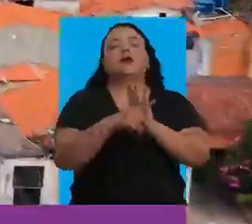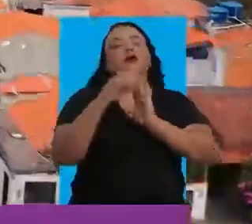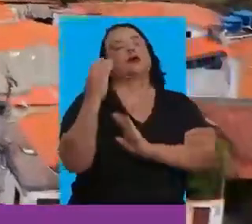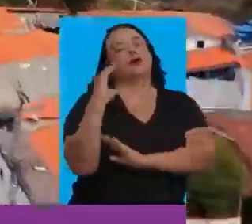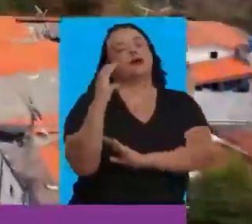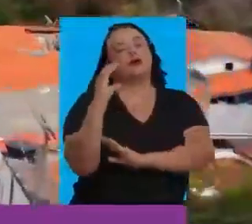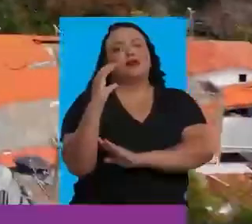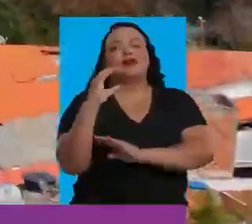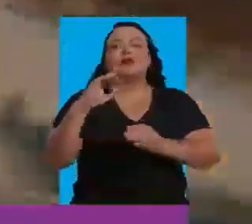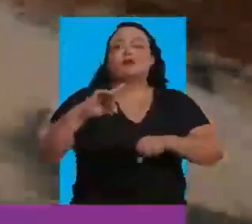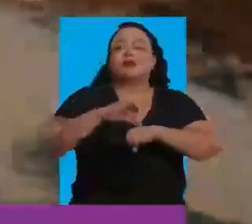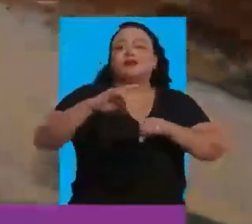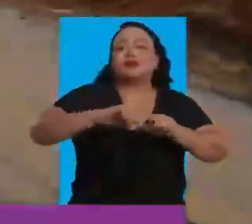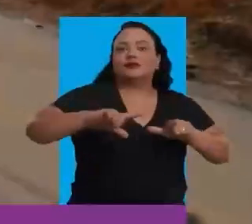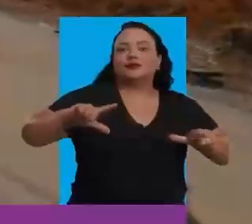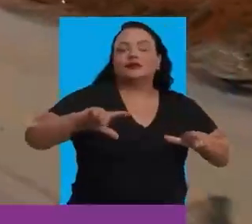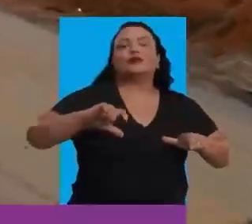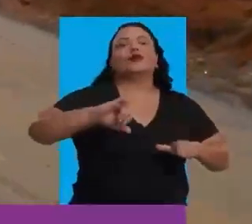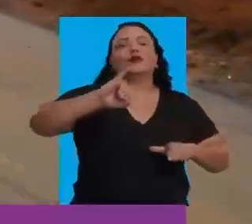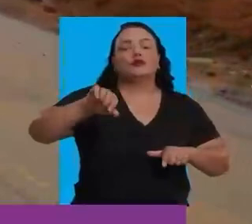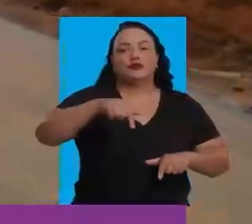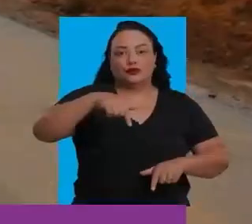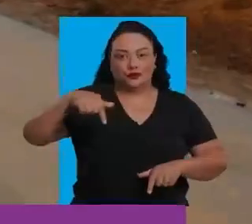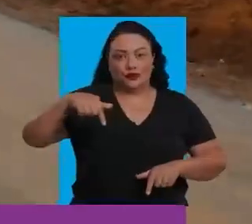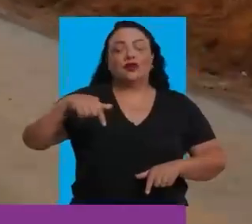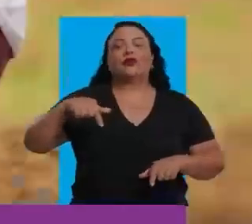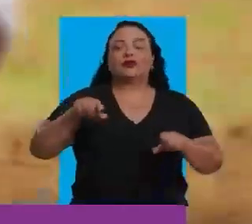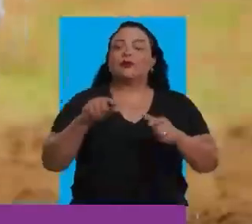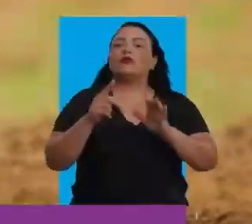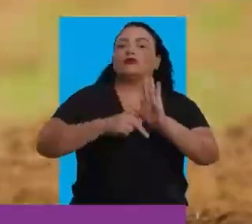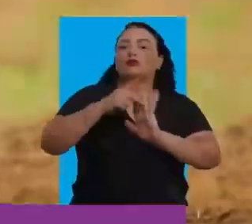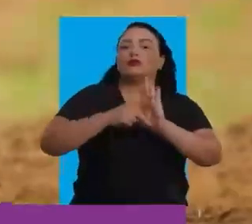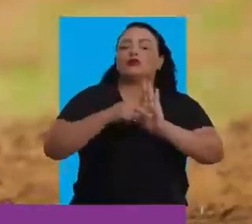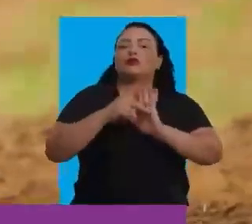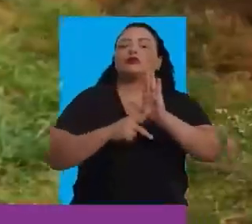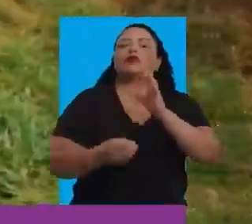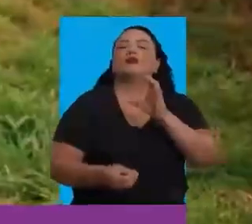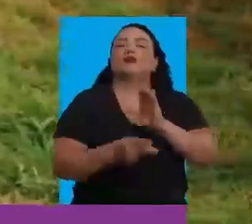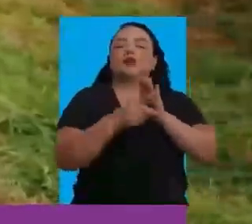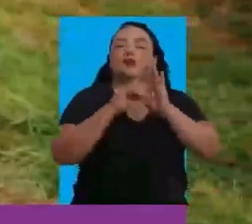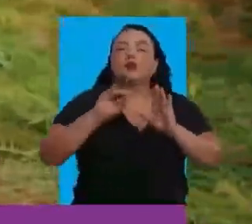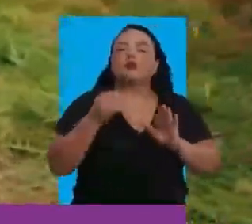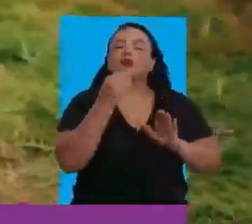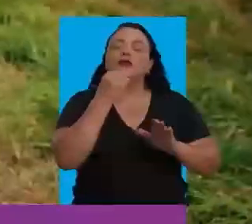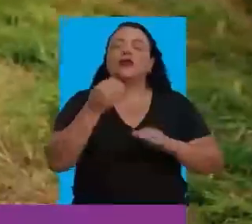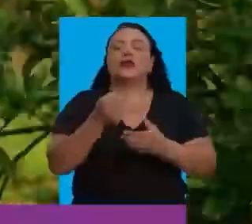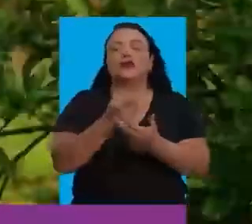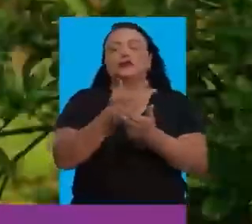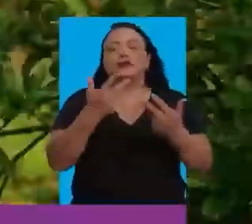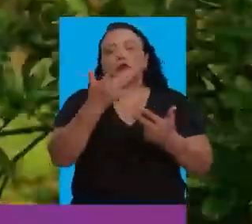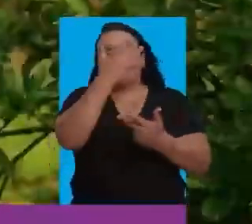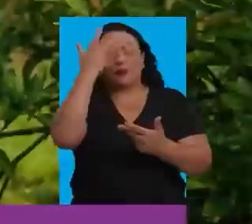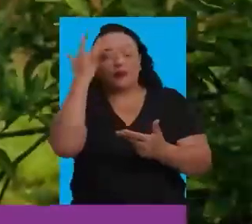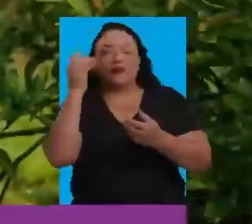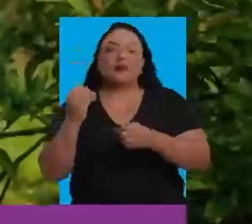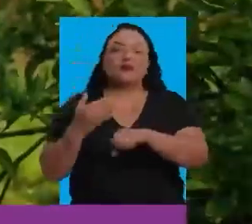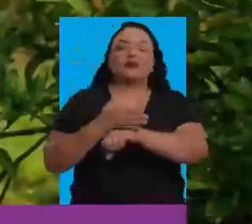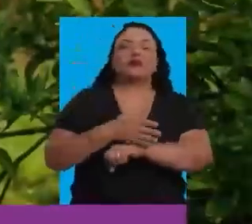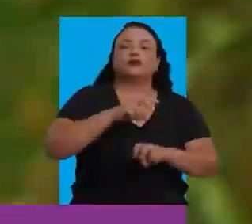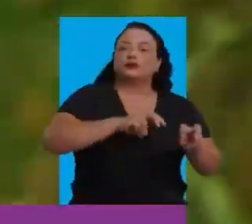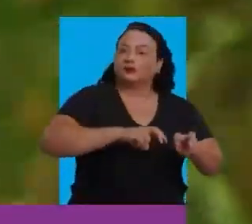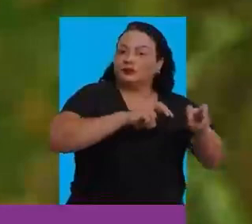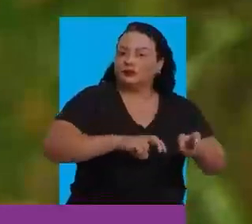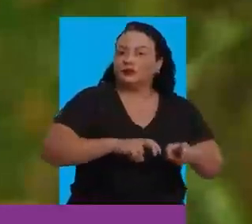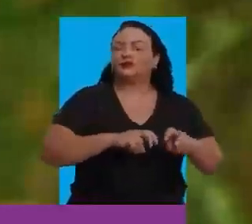Brasil no Candeias. E pavimentou o Jardim Guanabara. Sheila lançou o programa Citrus do Futuro, dando oportunidade a dezenas de